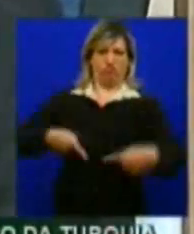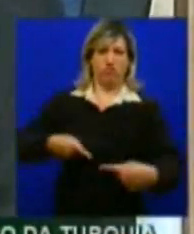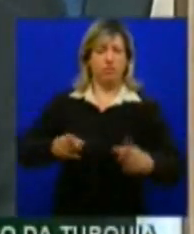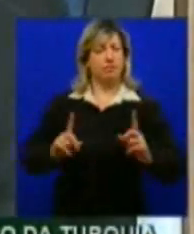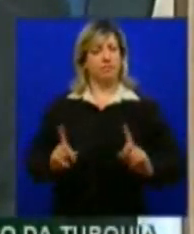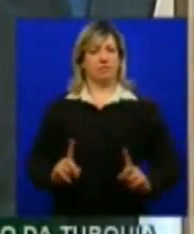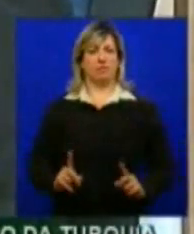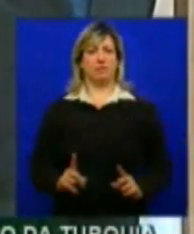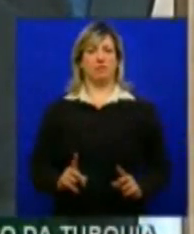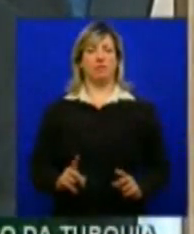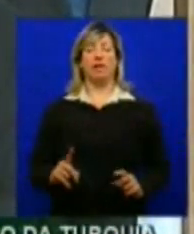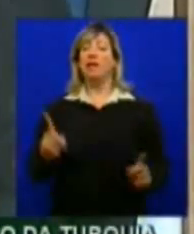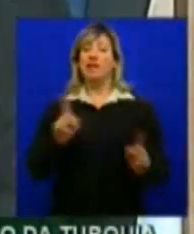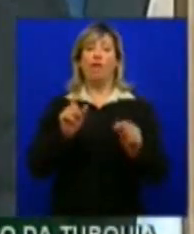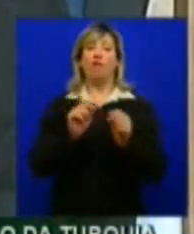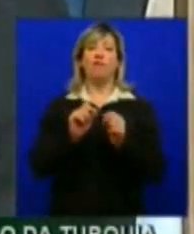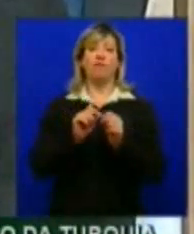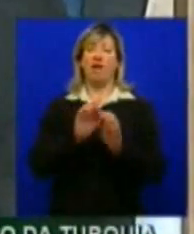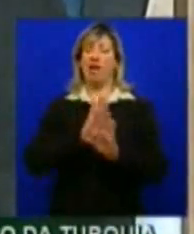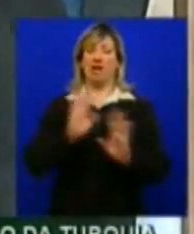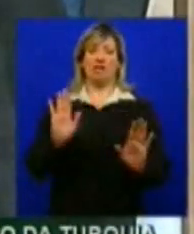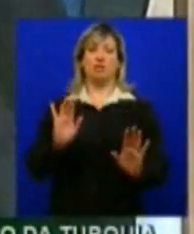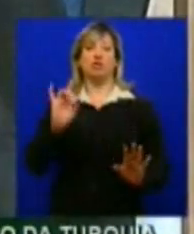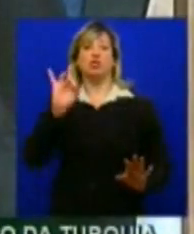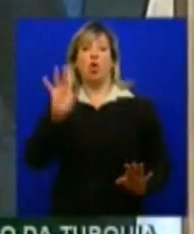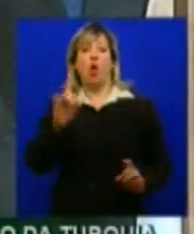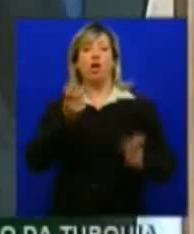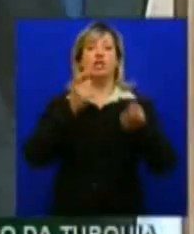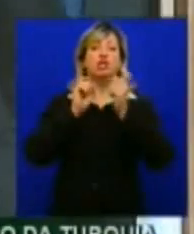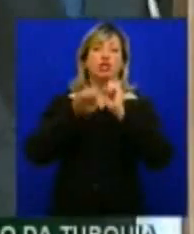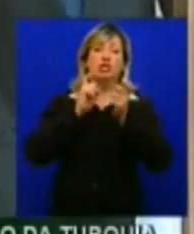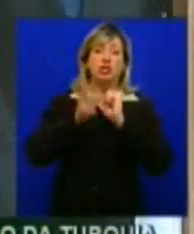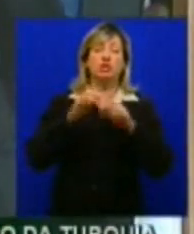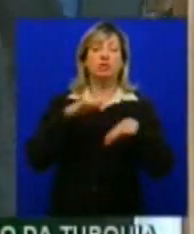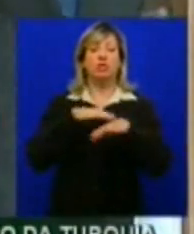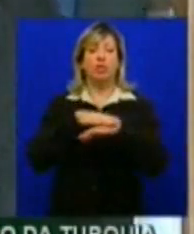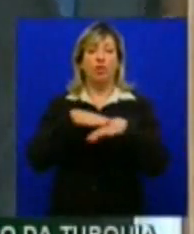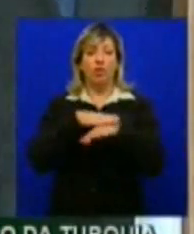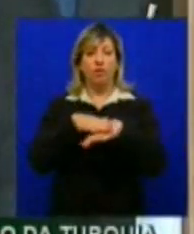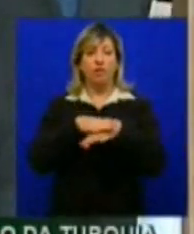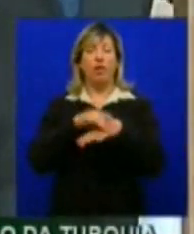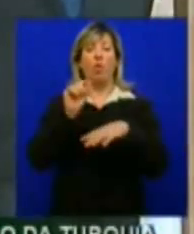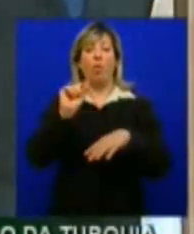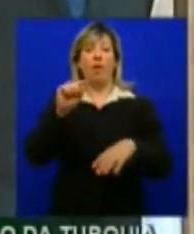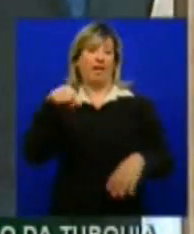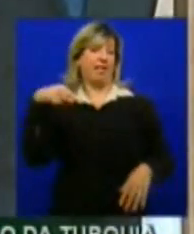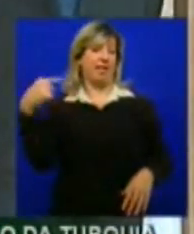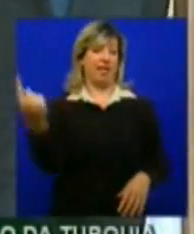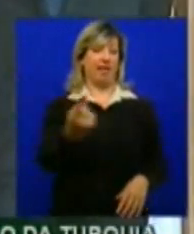Que não façam apenas o diálogo daqueles que